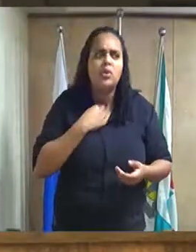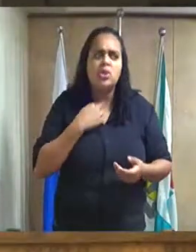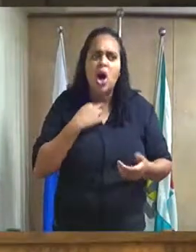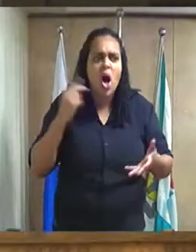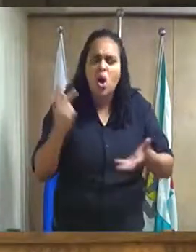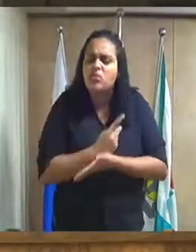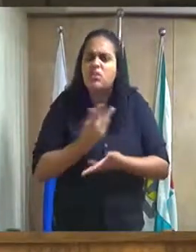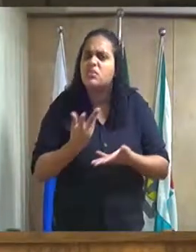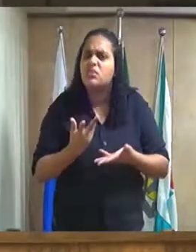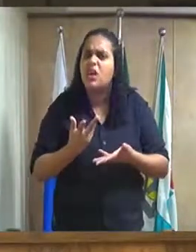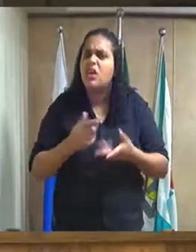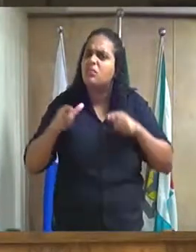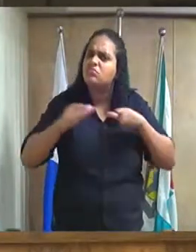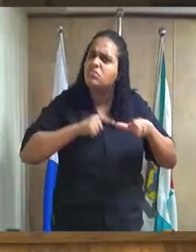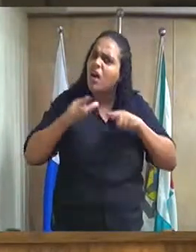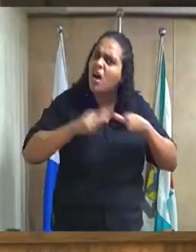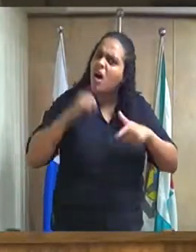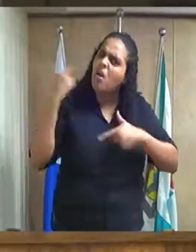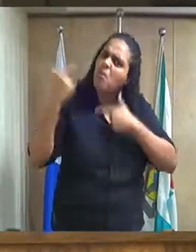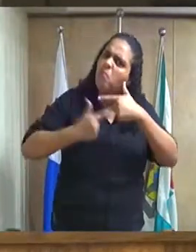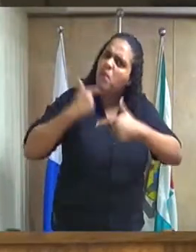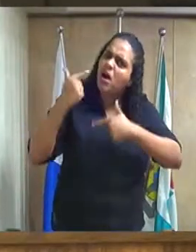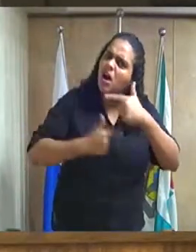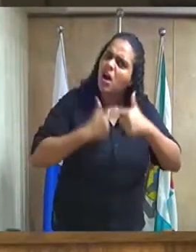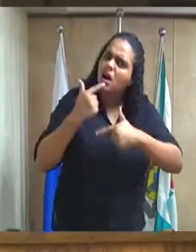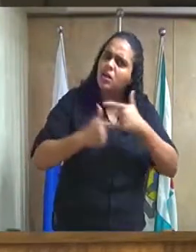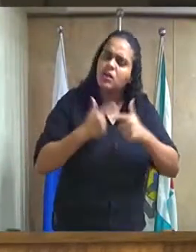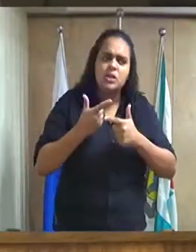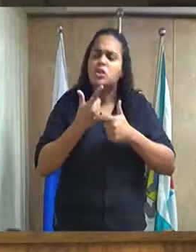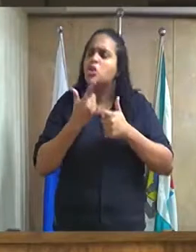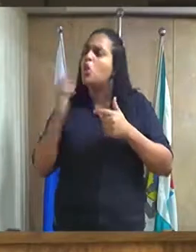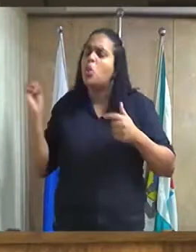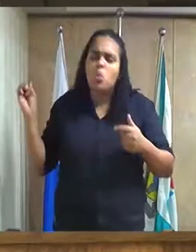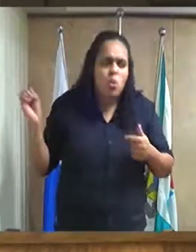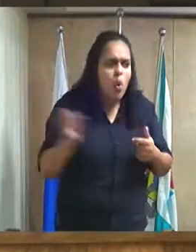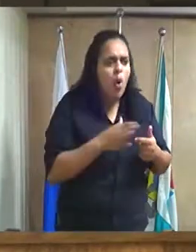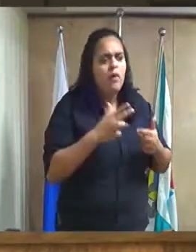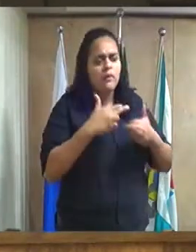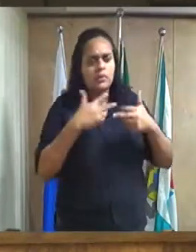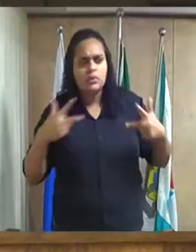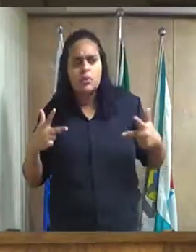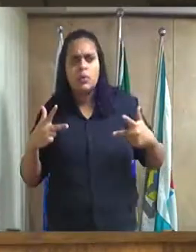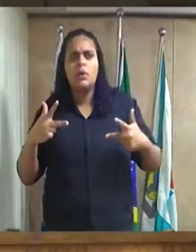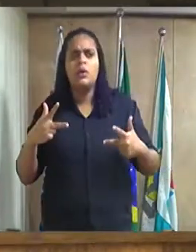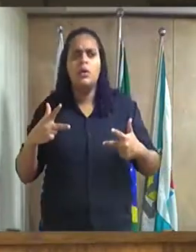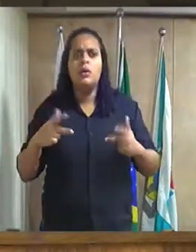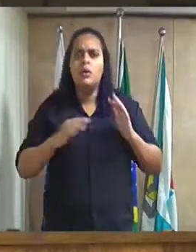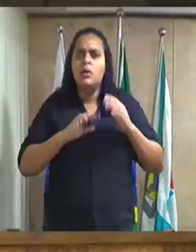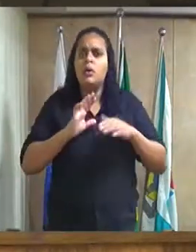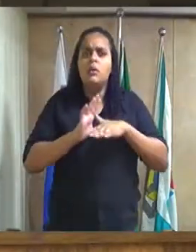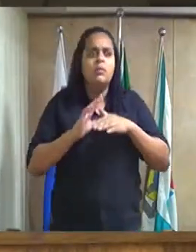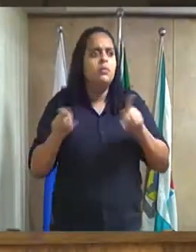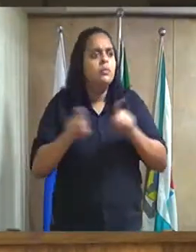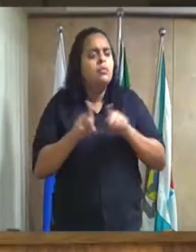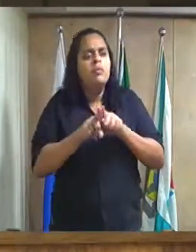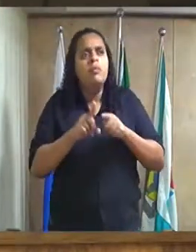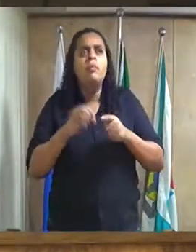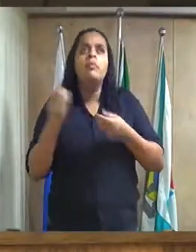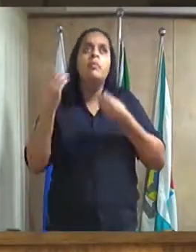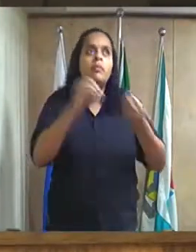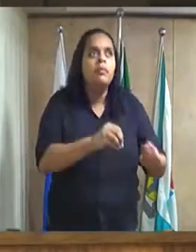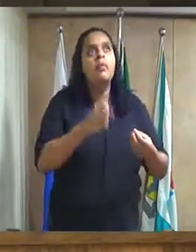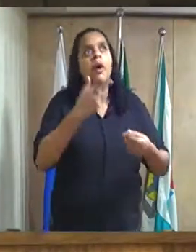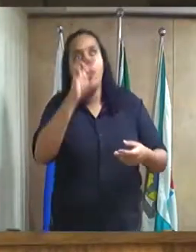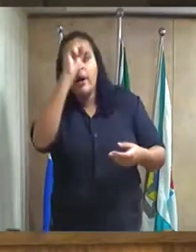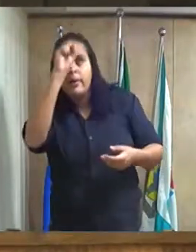trabalhar para trazer novos aparelhos públicos para a cidade, hospitais, postos